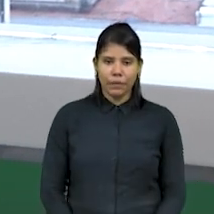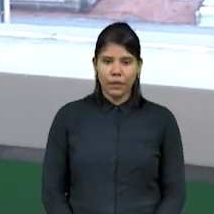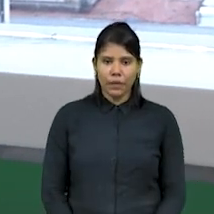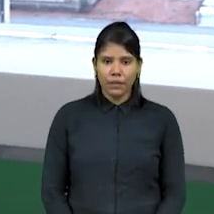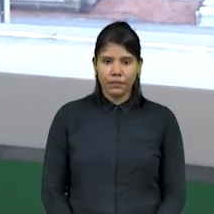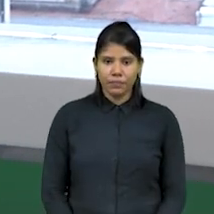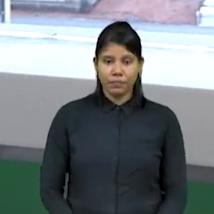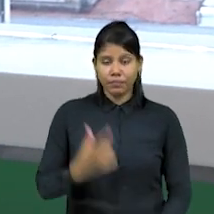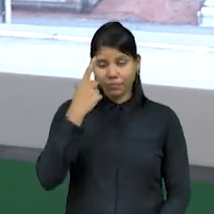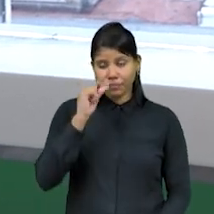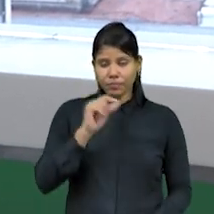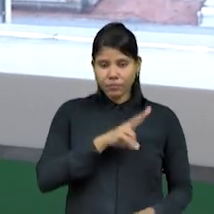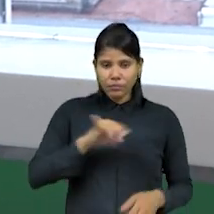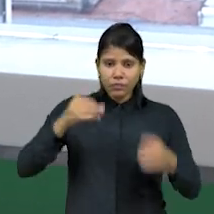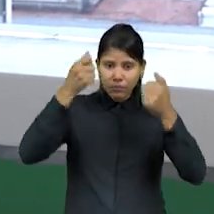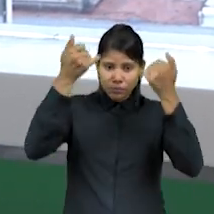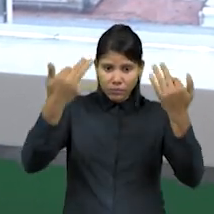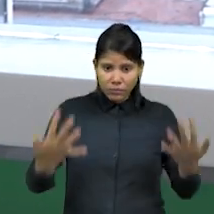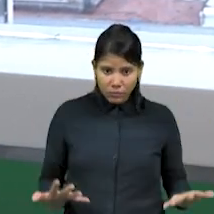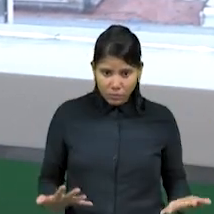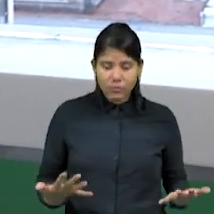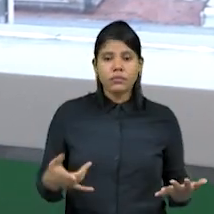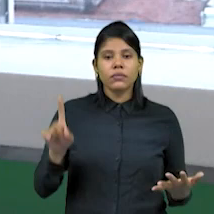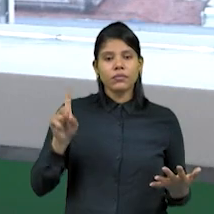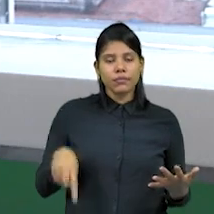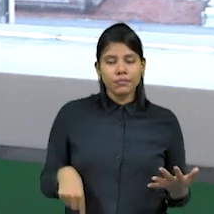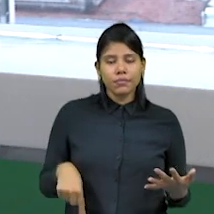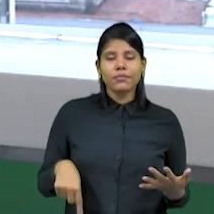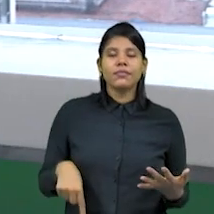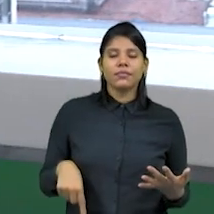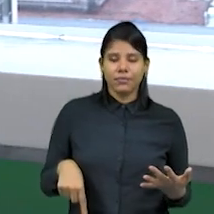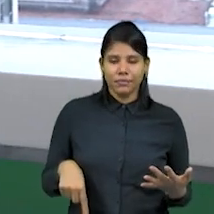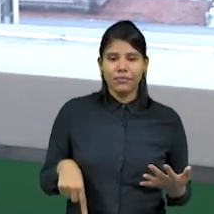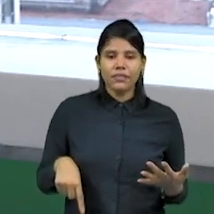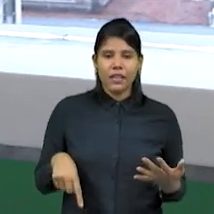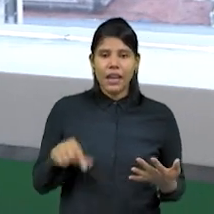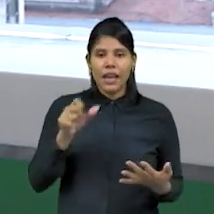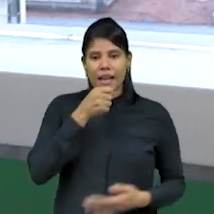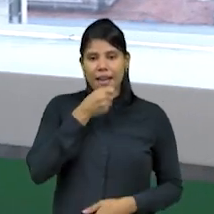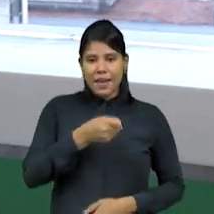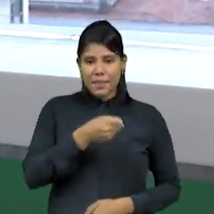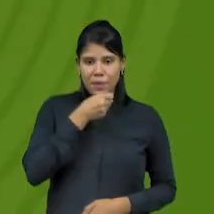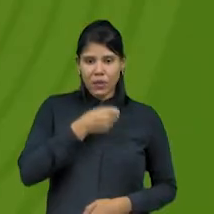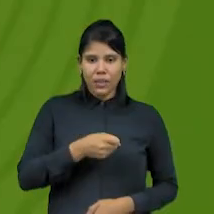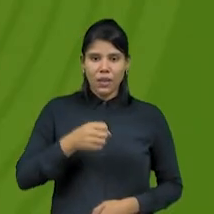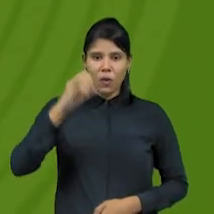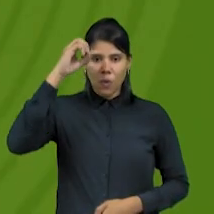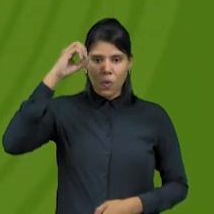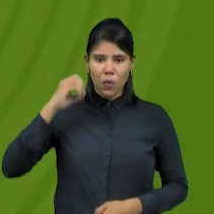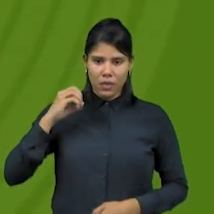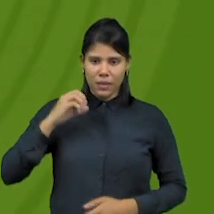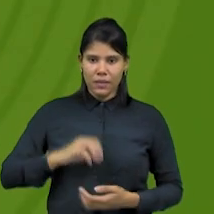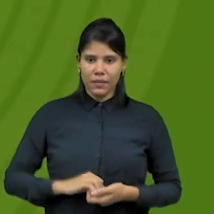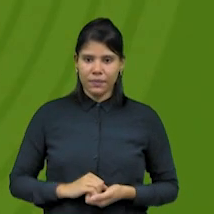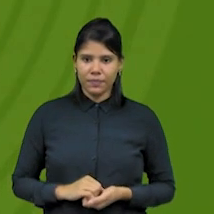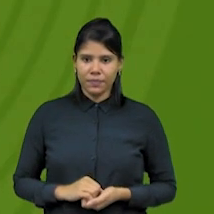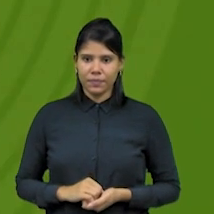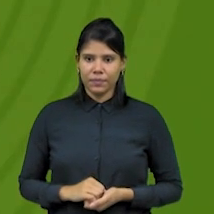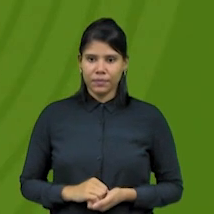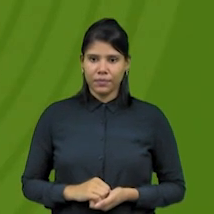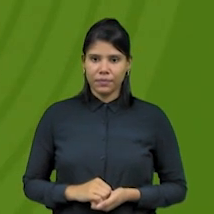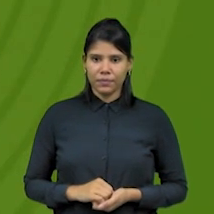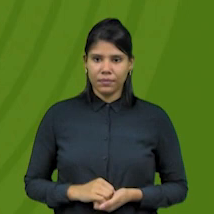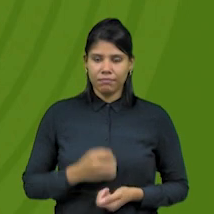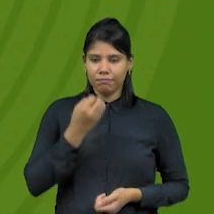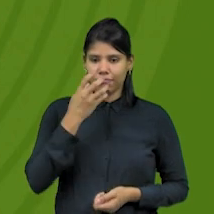Quem vai falar sobre esse e sobre outros assuntos direto da nossa redação é a repórter Ona Quirino. Bom dia, Ona.